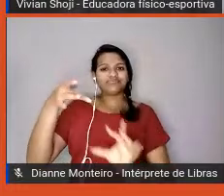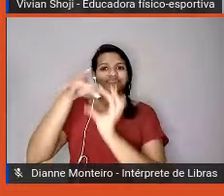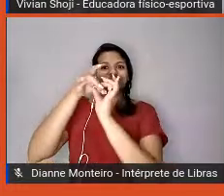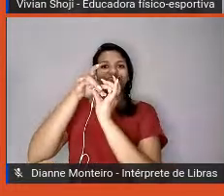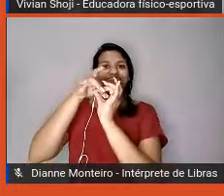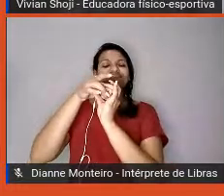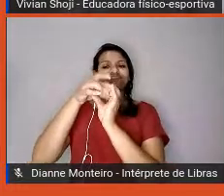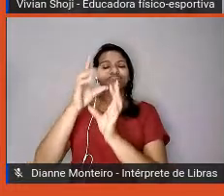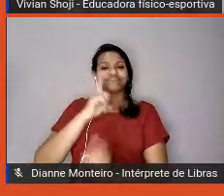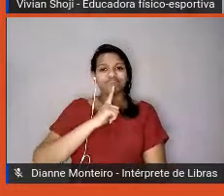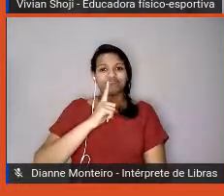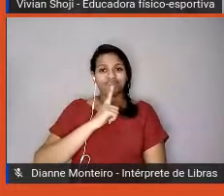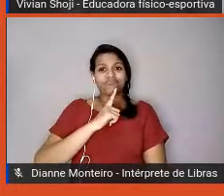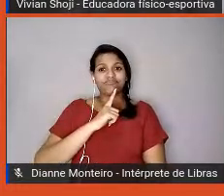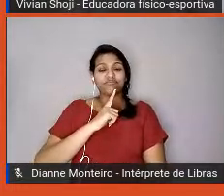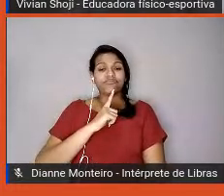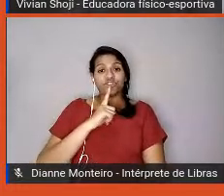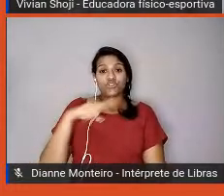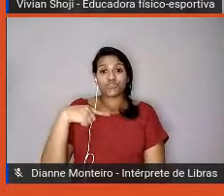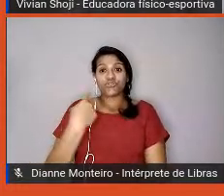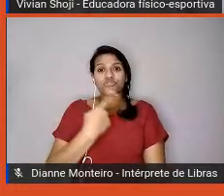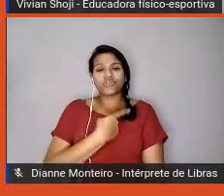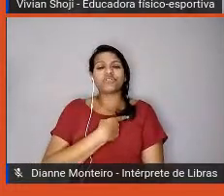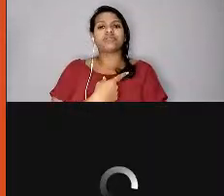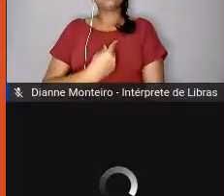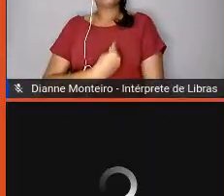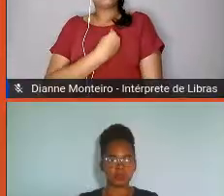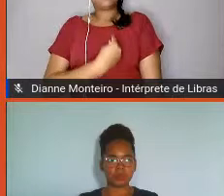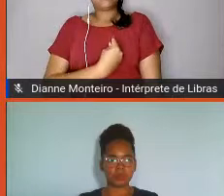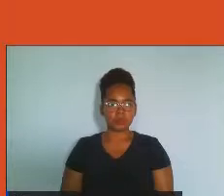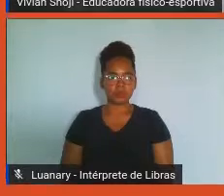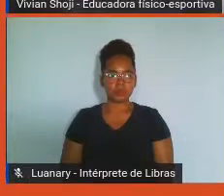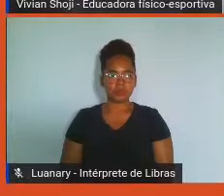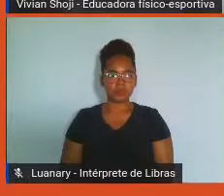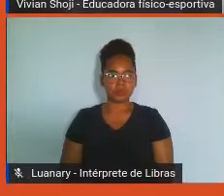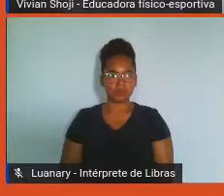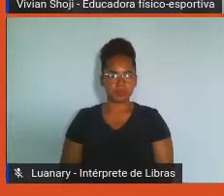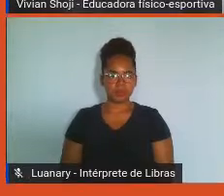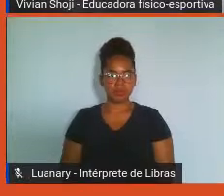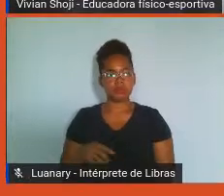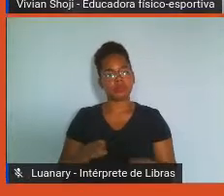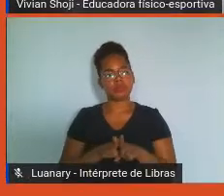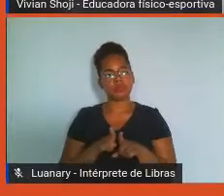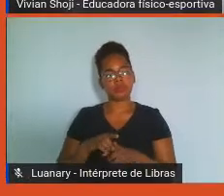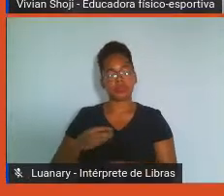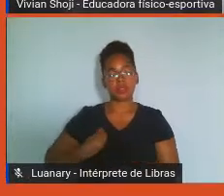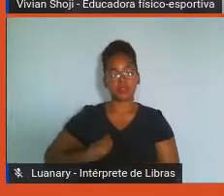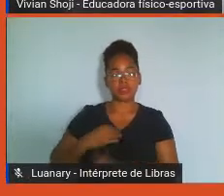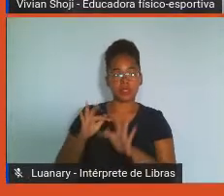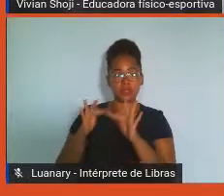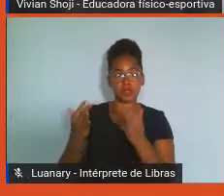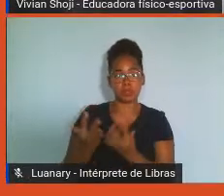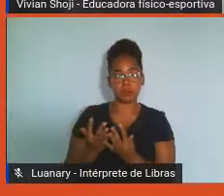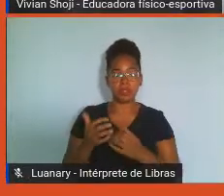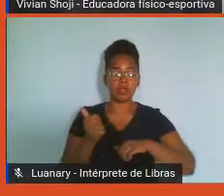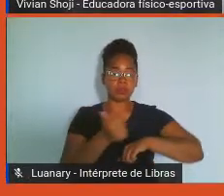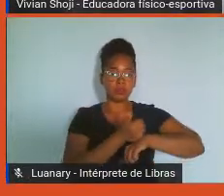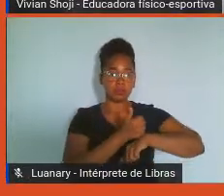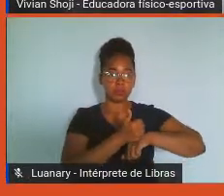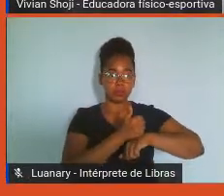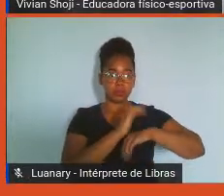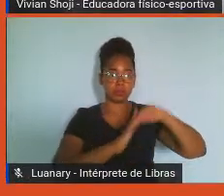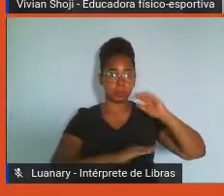dos nossos âmbitos, da nossa vida particular, da nossa vida familiar, profissional e dentro da